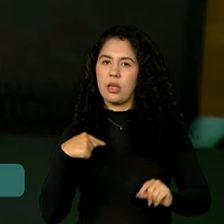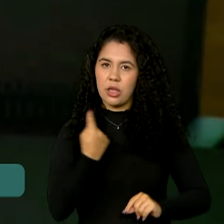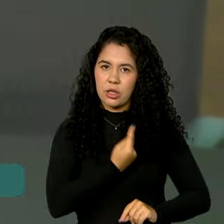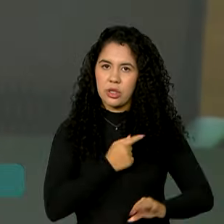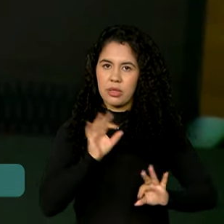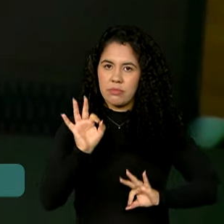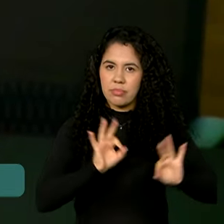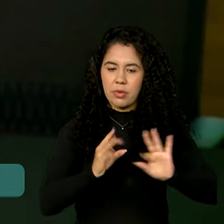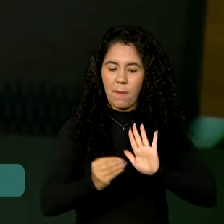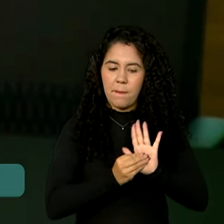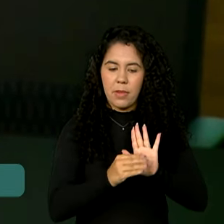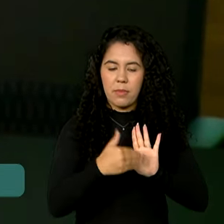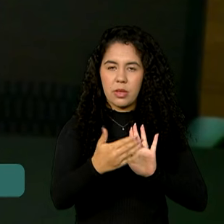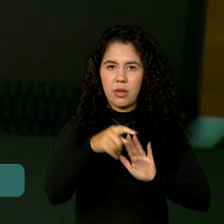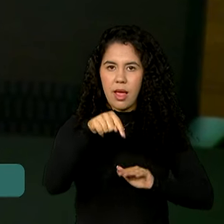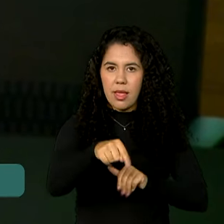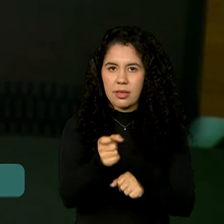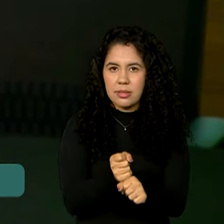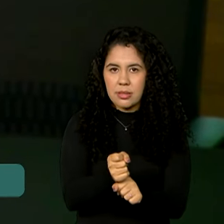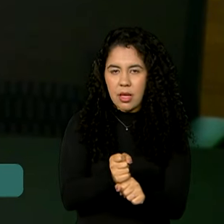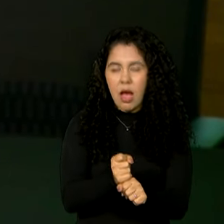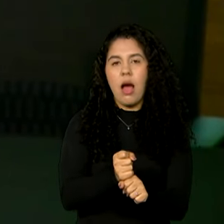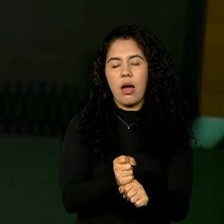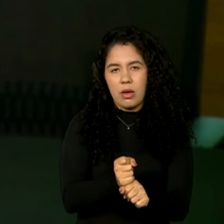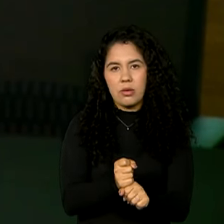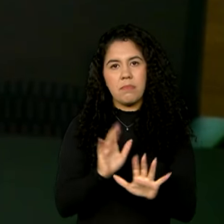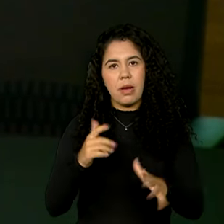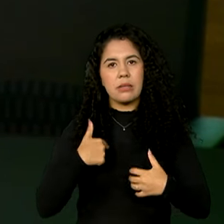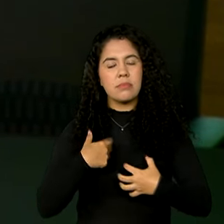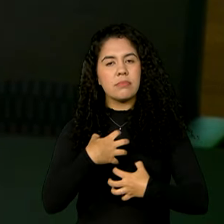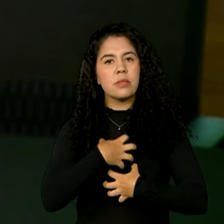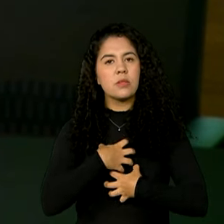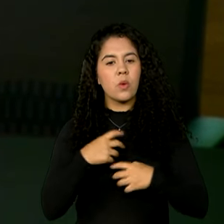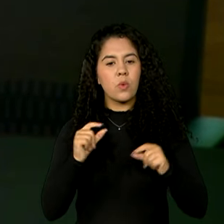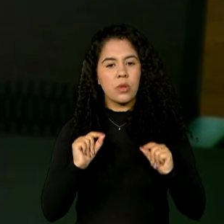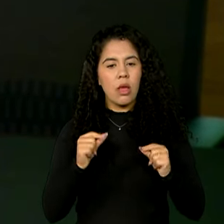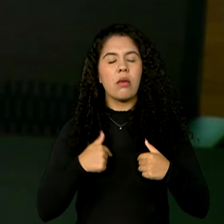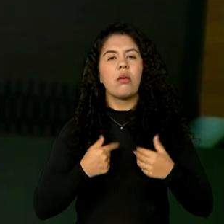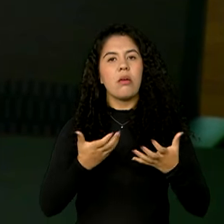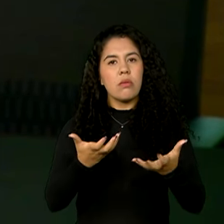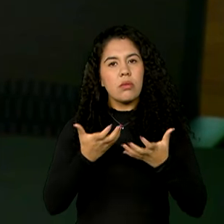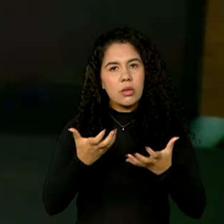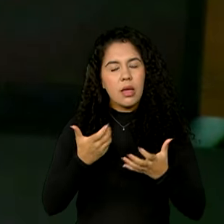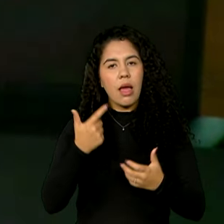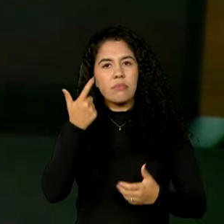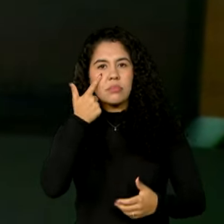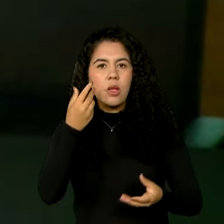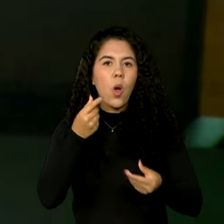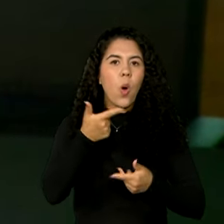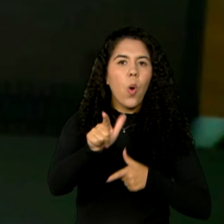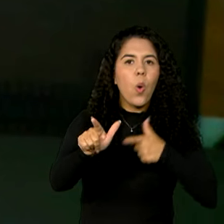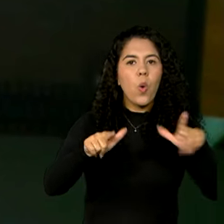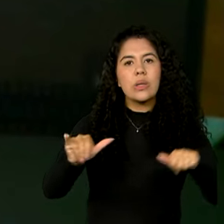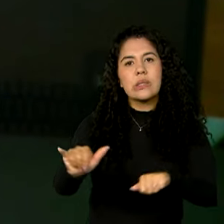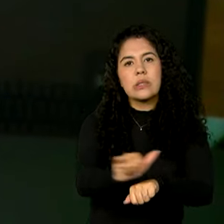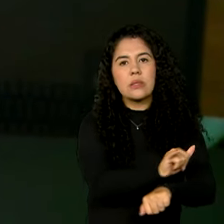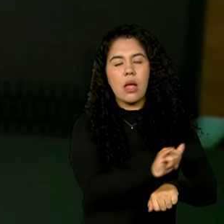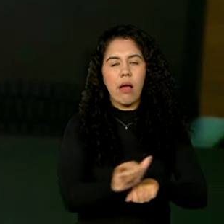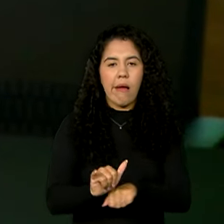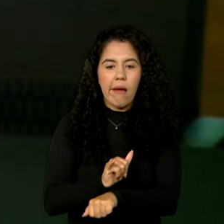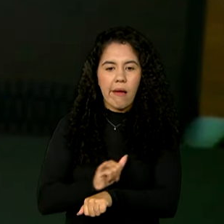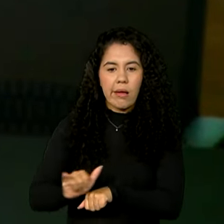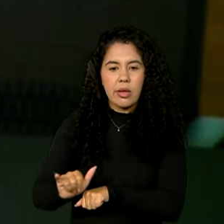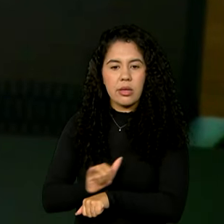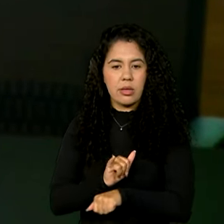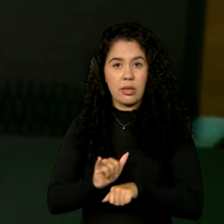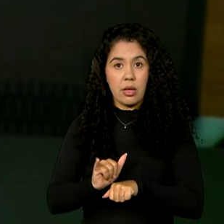nesse um ano e meio, então eu não estou ainda convencido e quero buscar outros instrumentos de maior